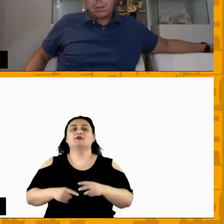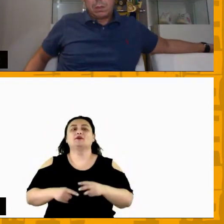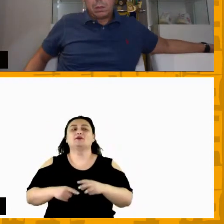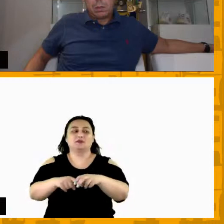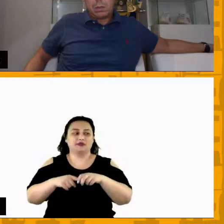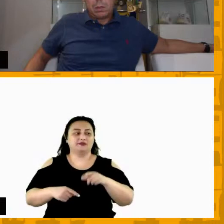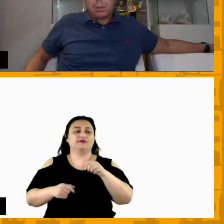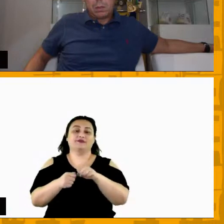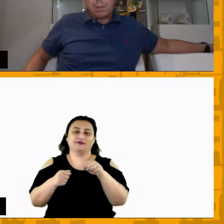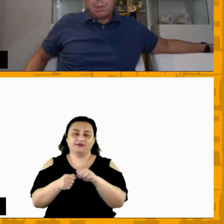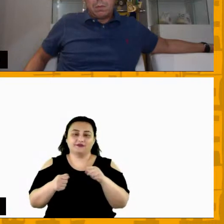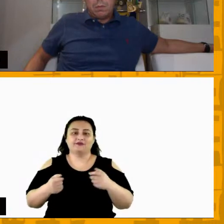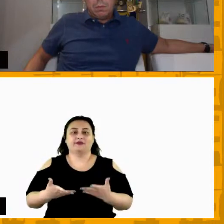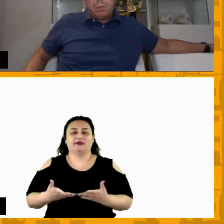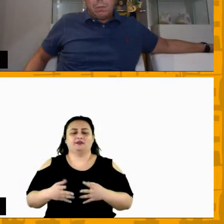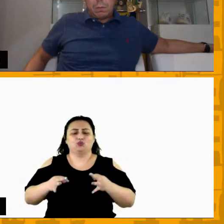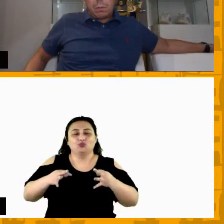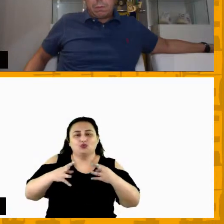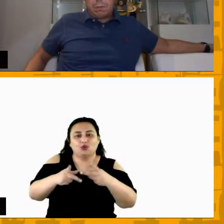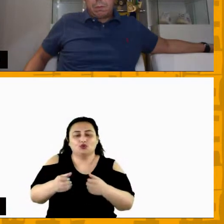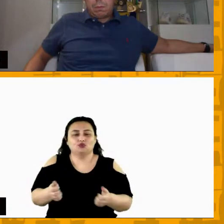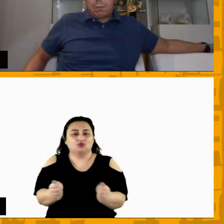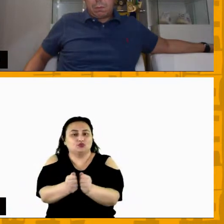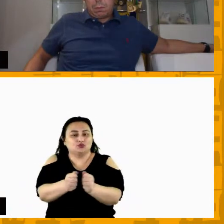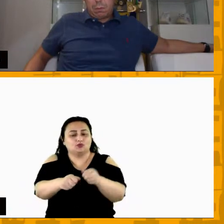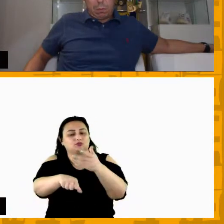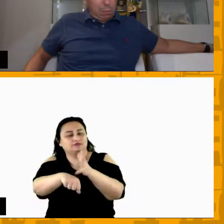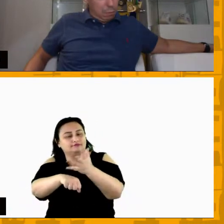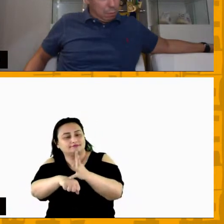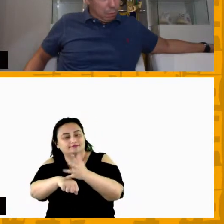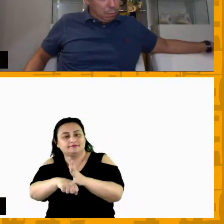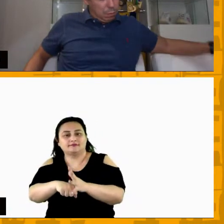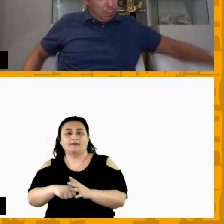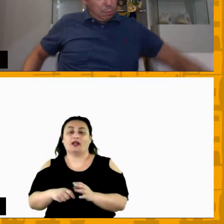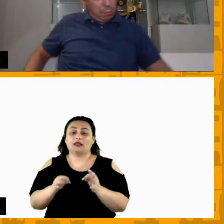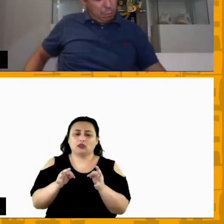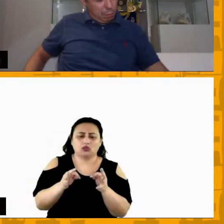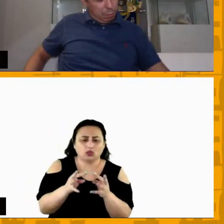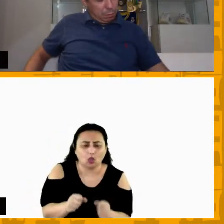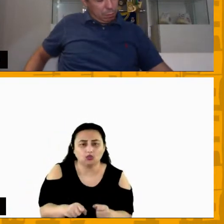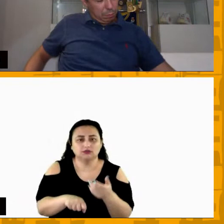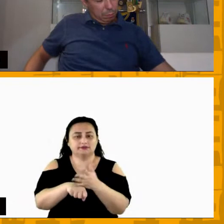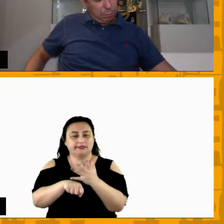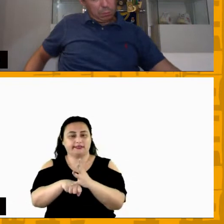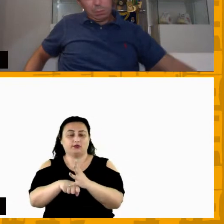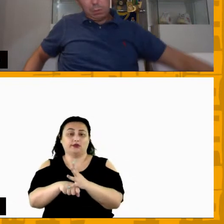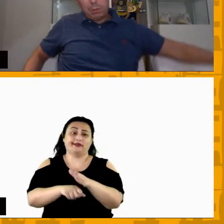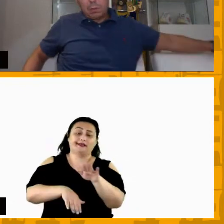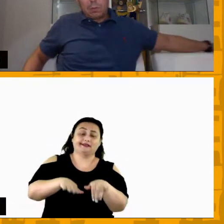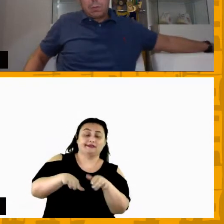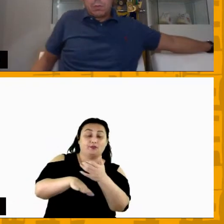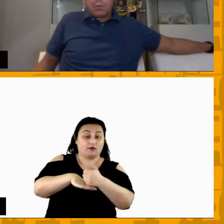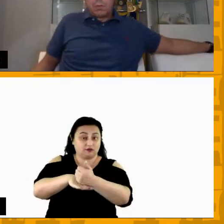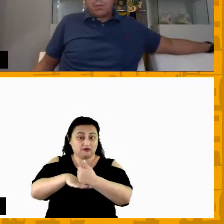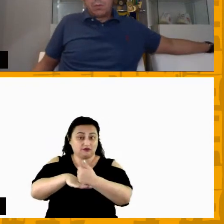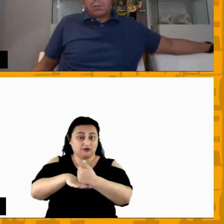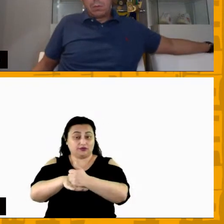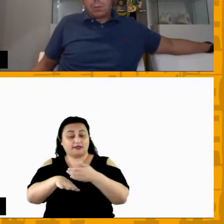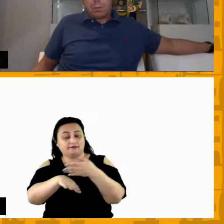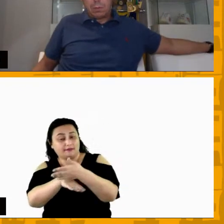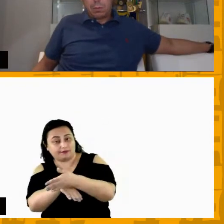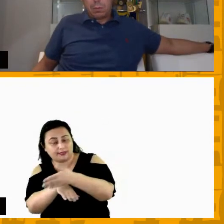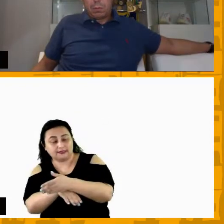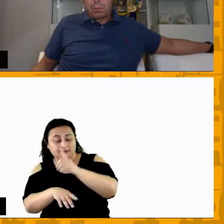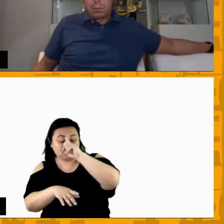internamente junto com todas as comissões né não são todos os treinadores de equipes profissionais que participam